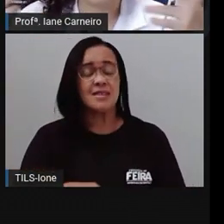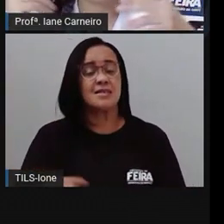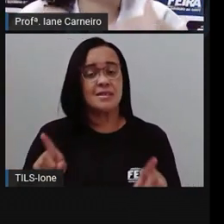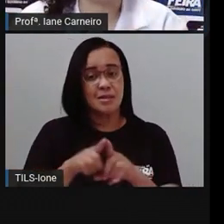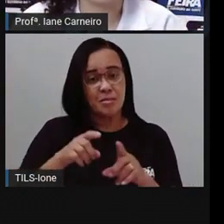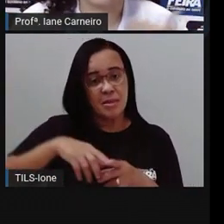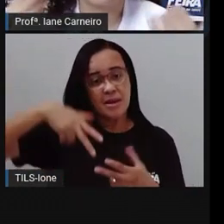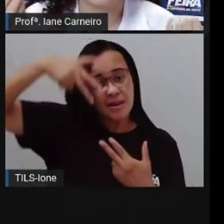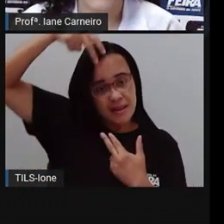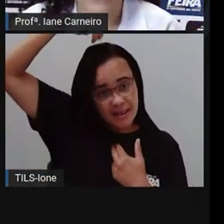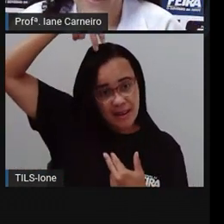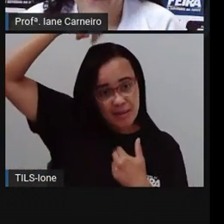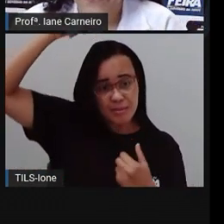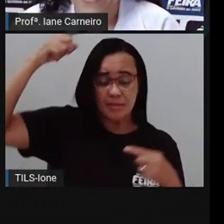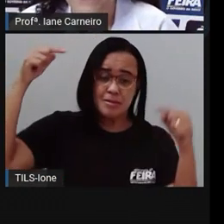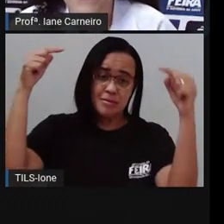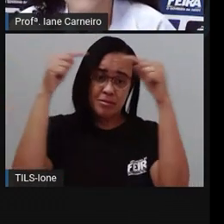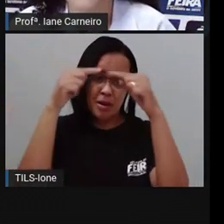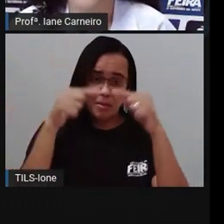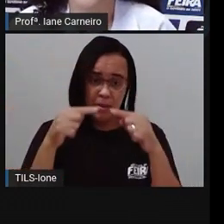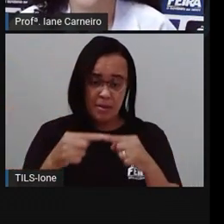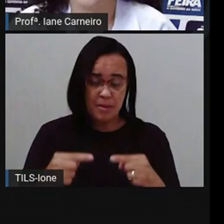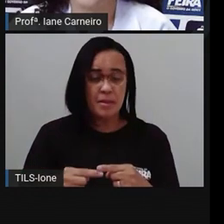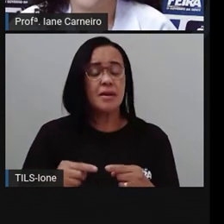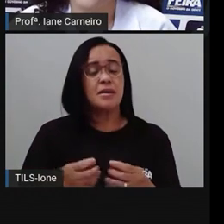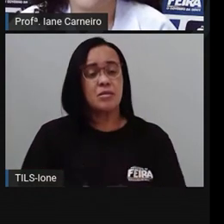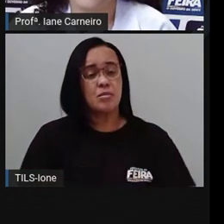características do poema, tá certo?